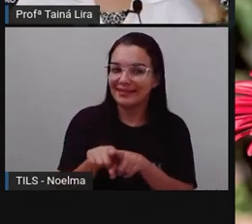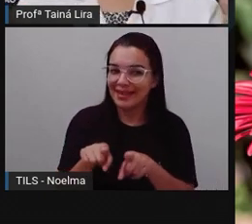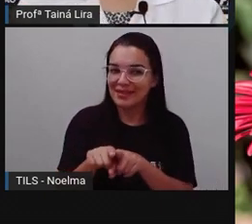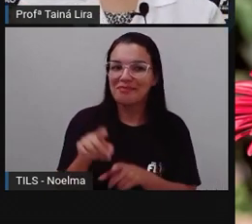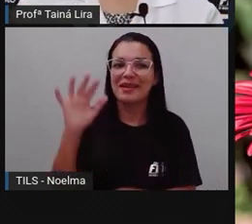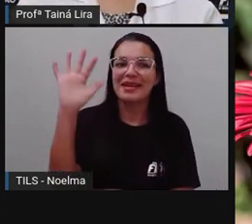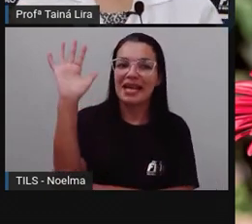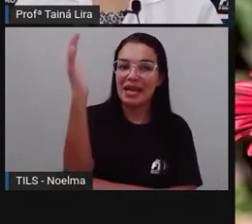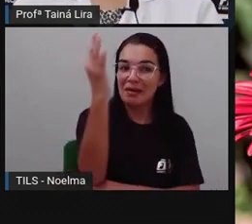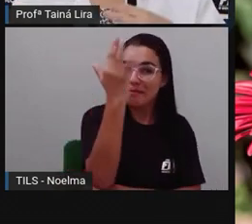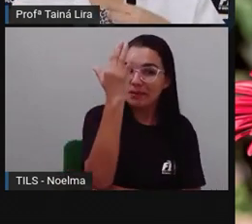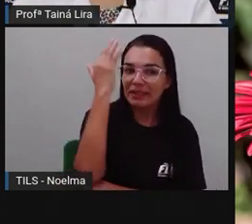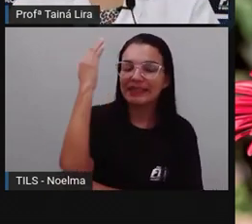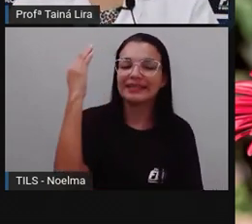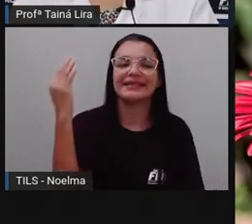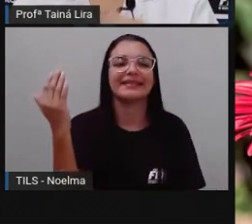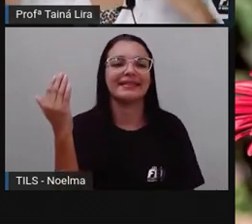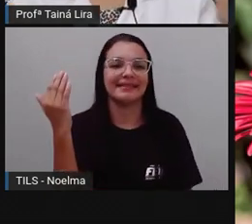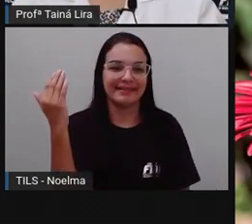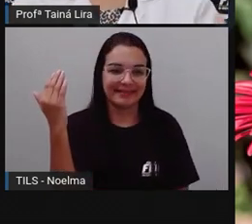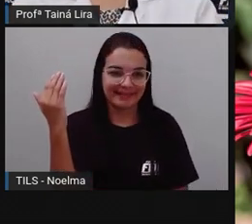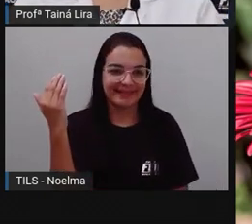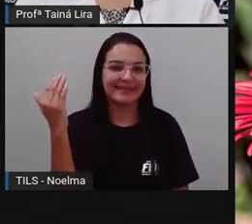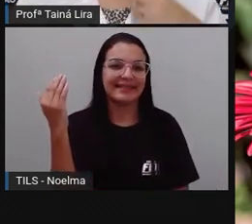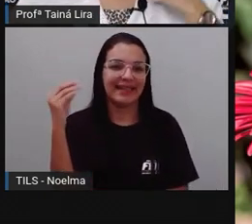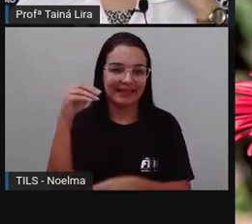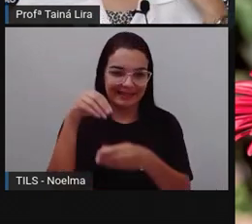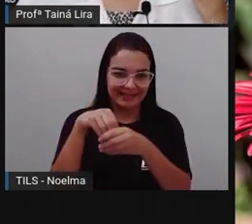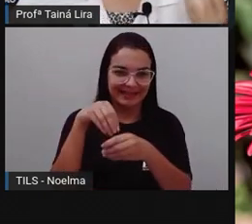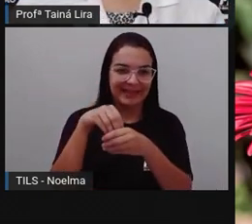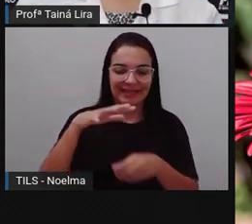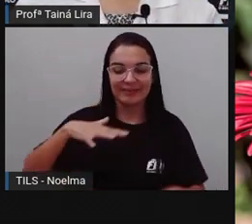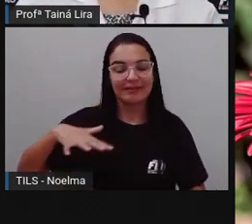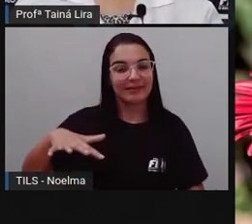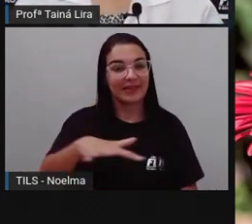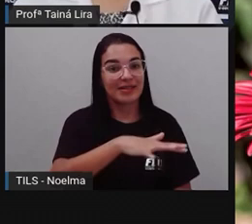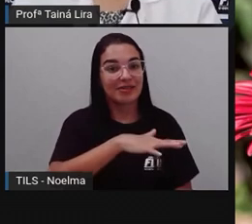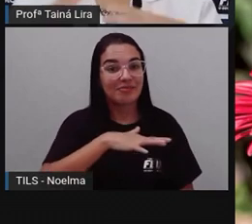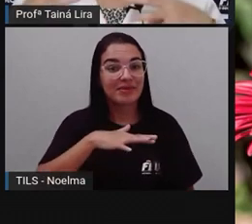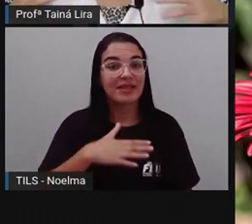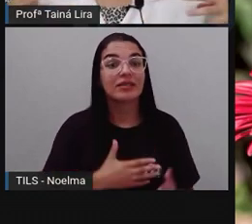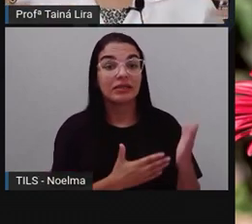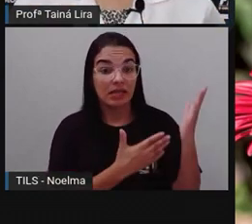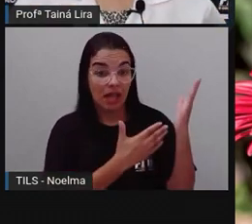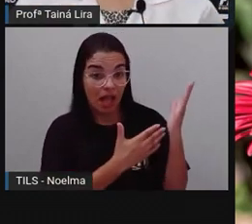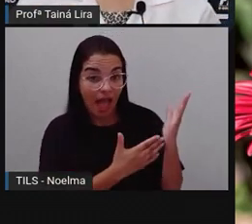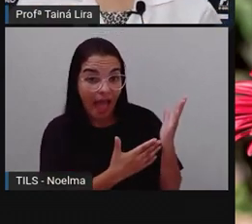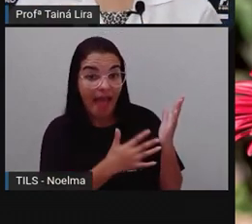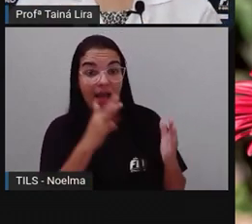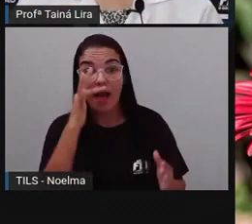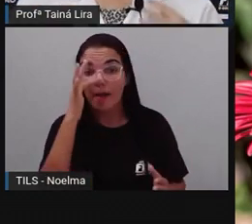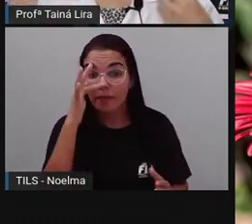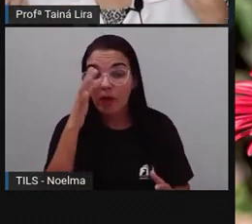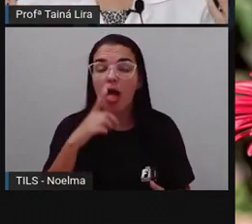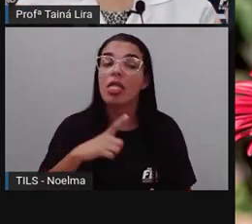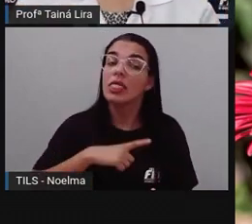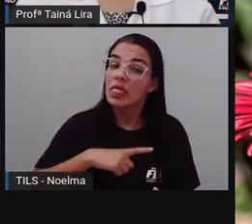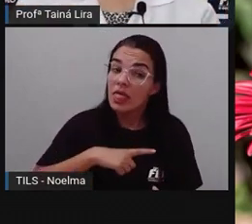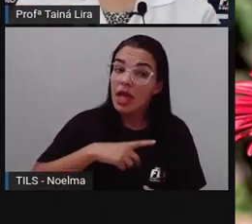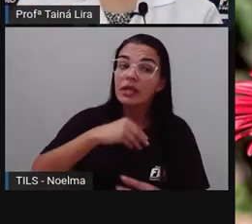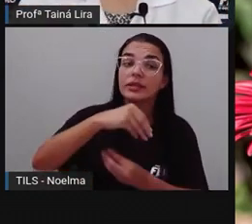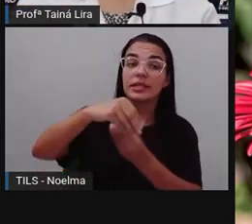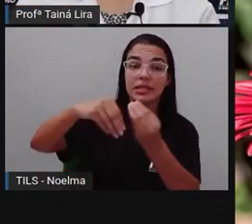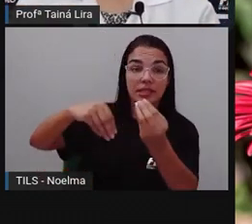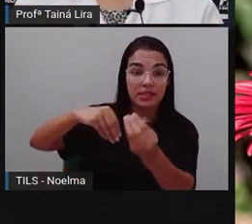flor é parte, né, De planta, então a flor, ela realiza esse ciclo, Então, é um